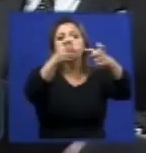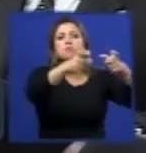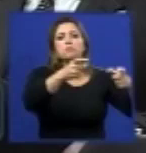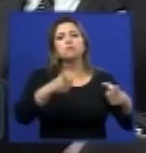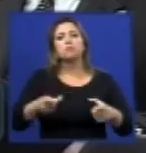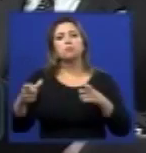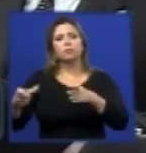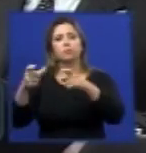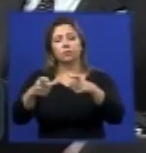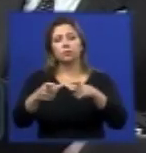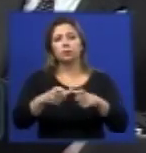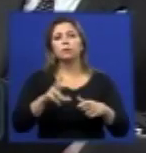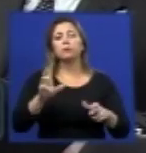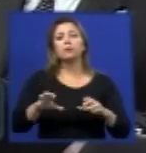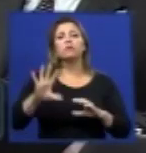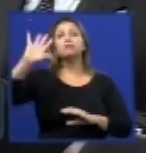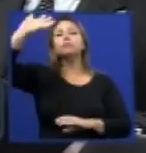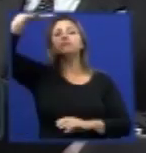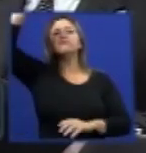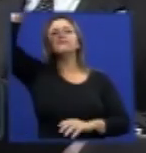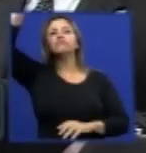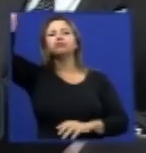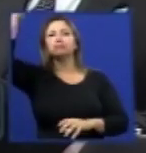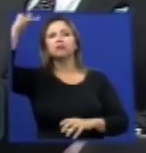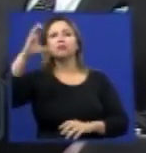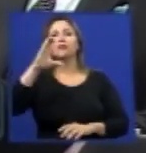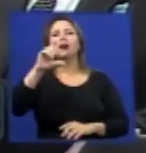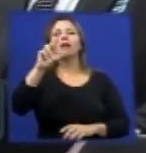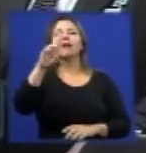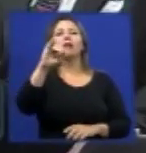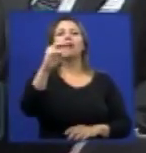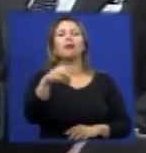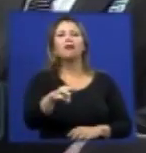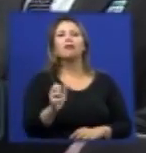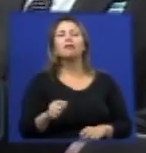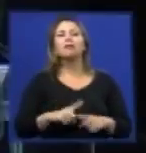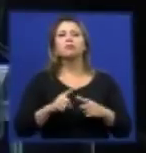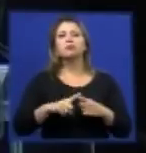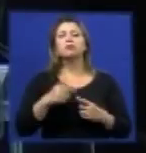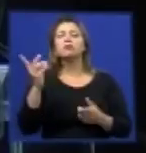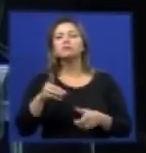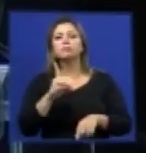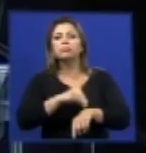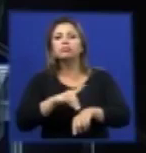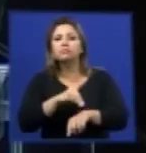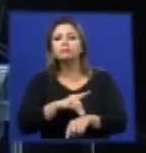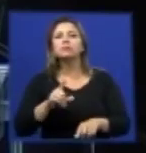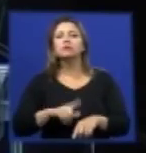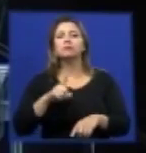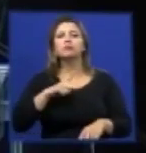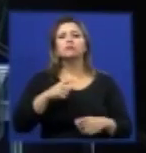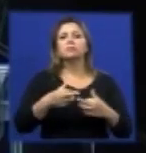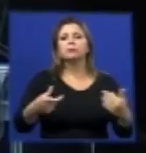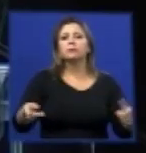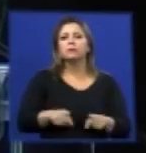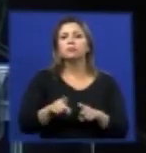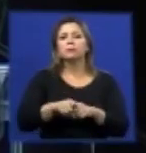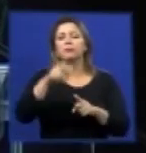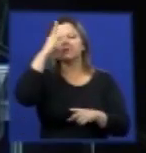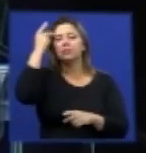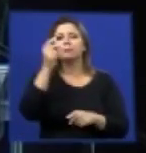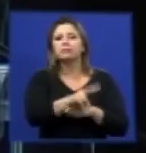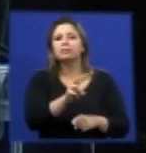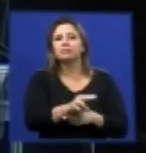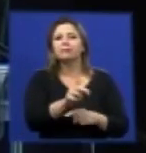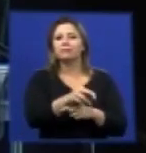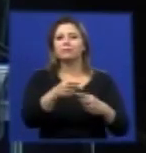nas áreas climáticas que mais propiciam a proliferação desse vetor tanto pela disponibilidade de seus criadores como